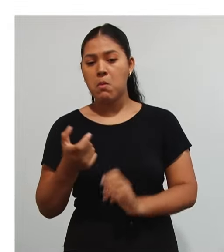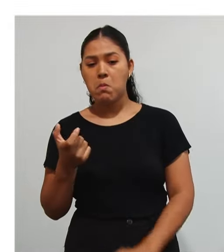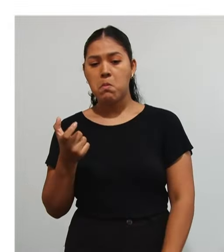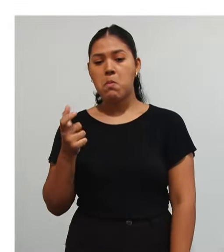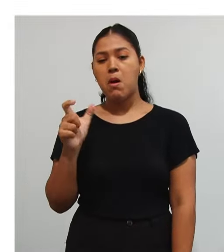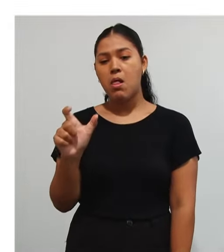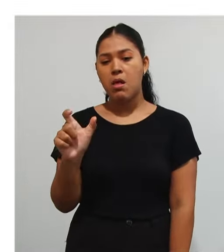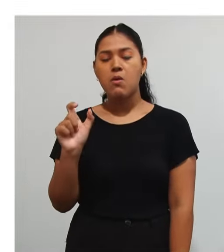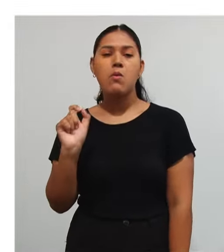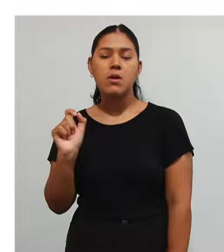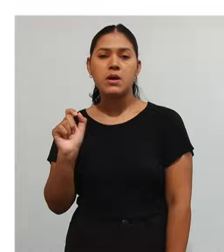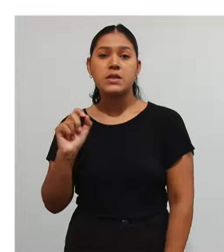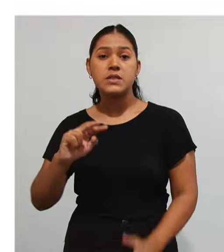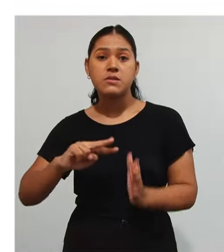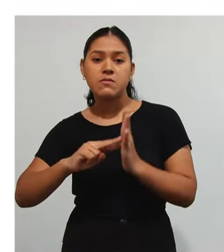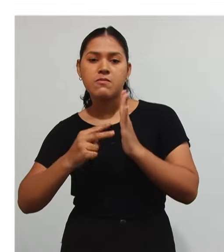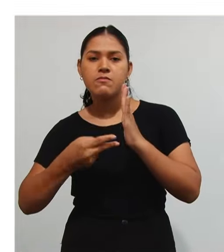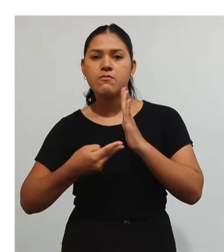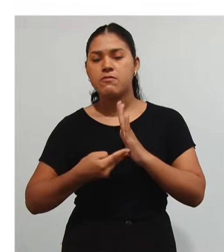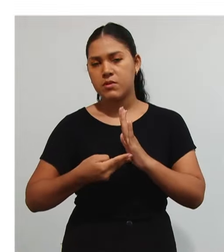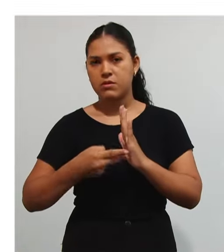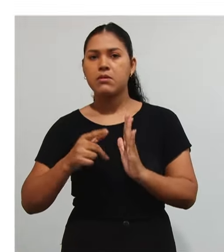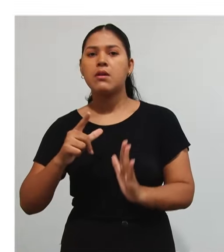Ela tem a ideia Concreta De